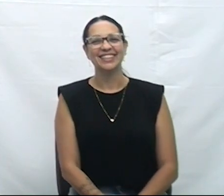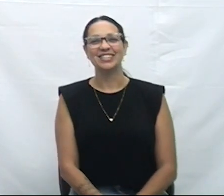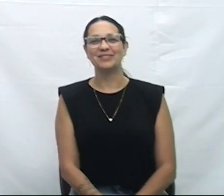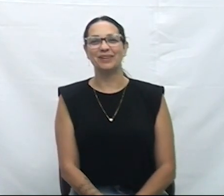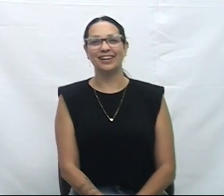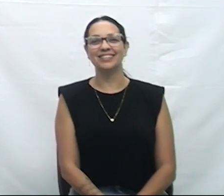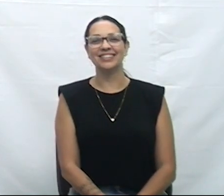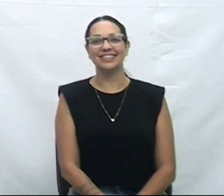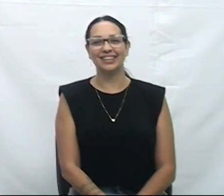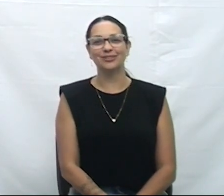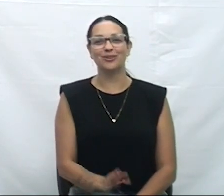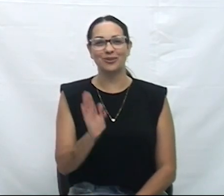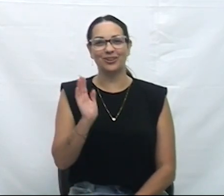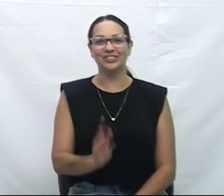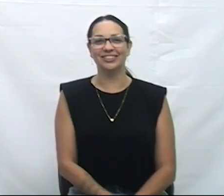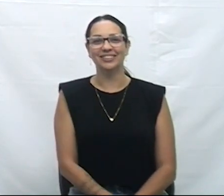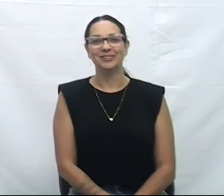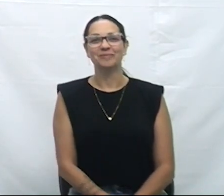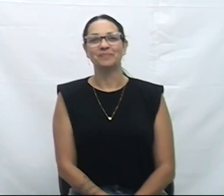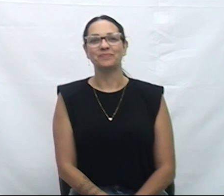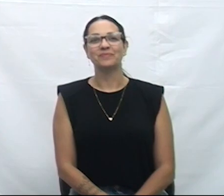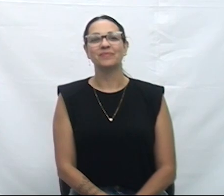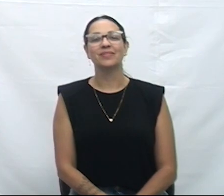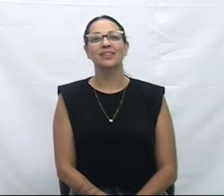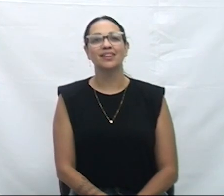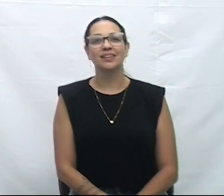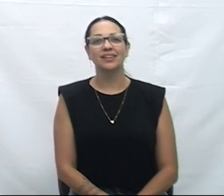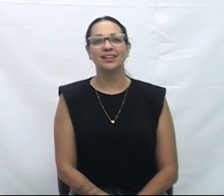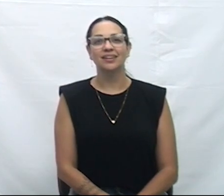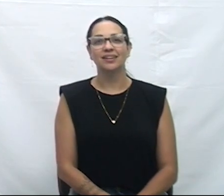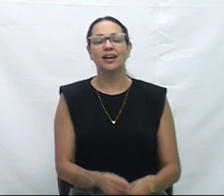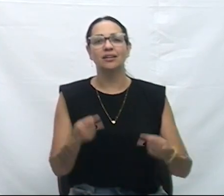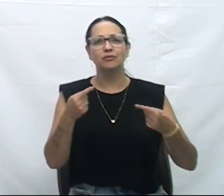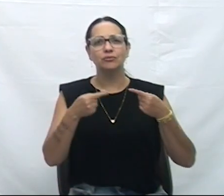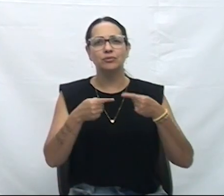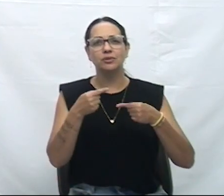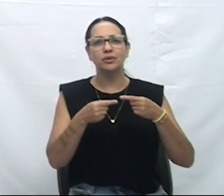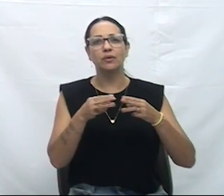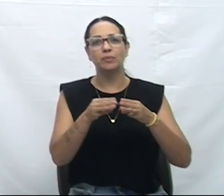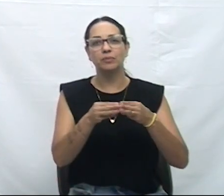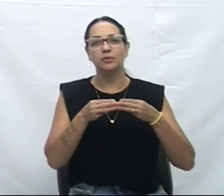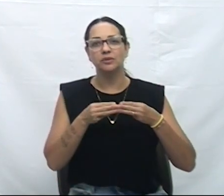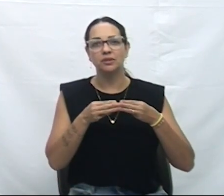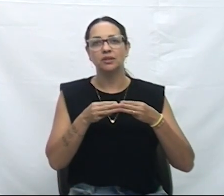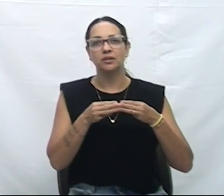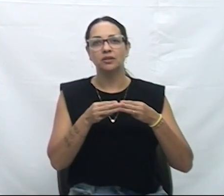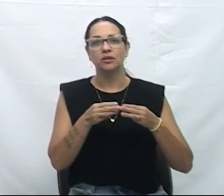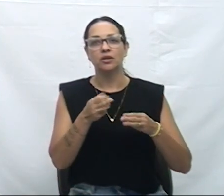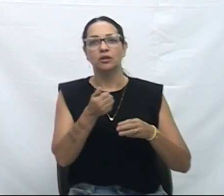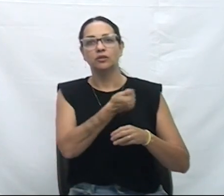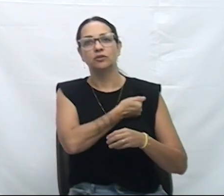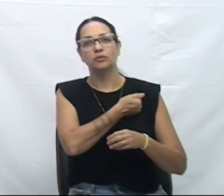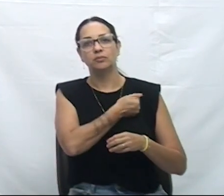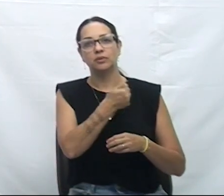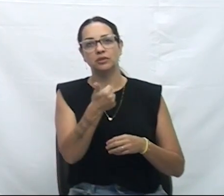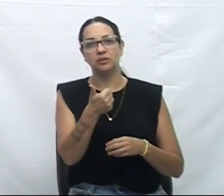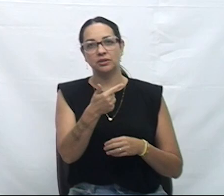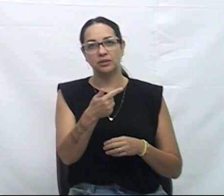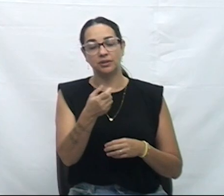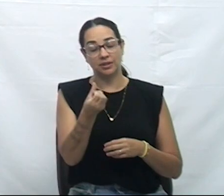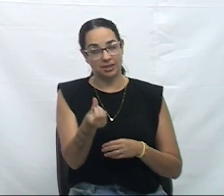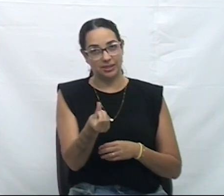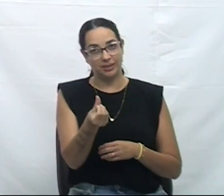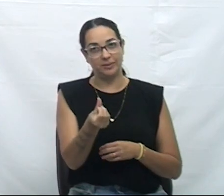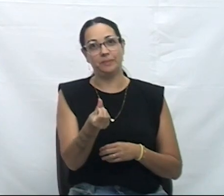Em única discussão e votação, a moção 16 de 2024, de